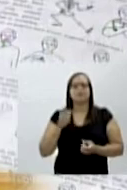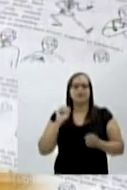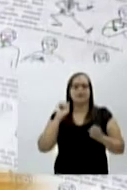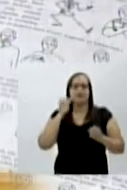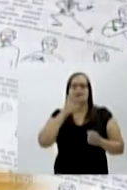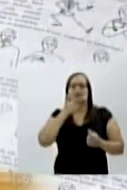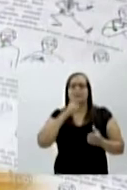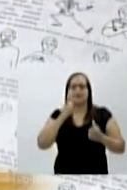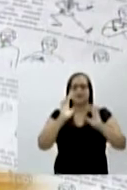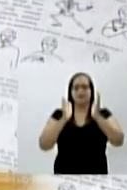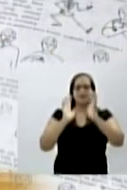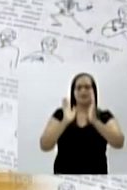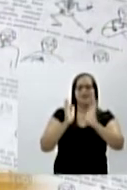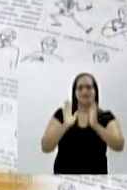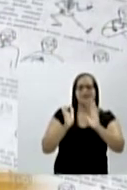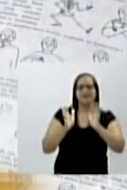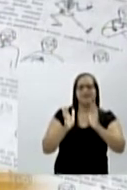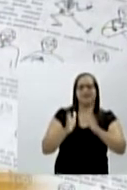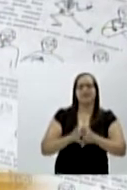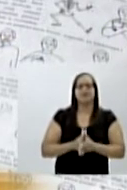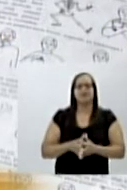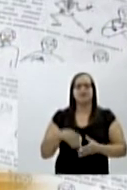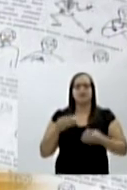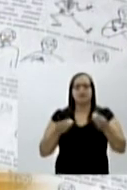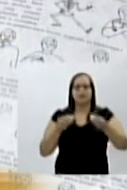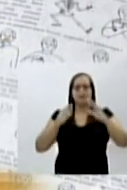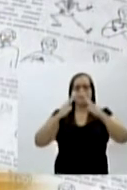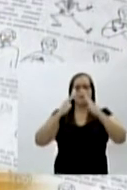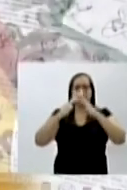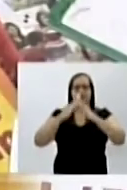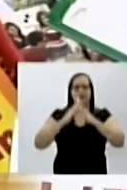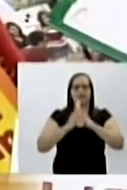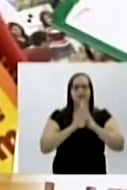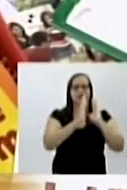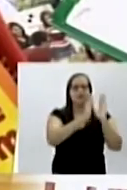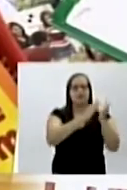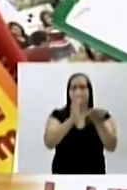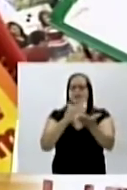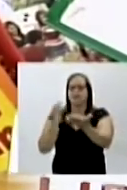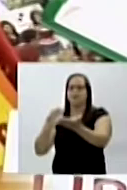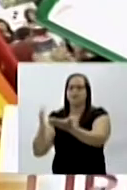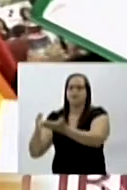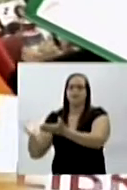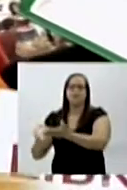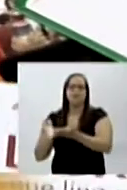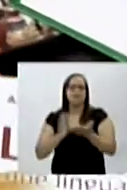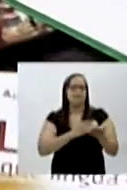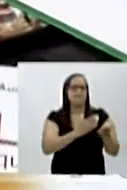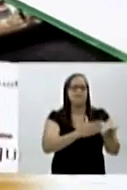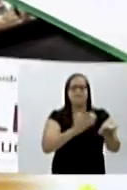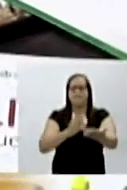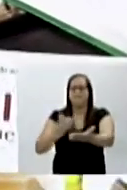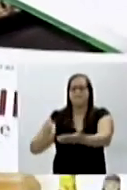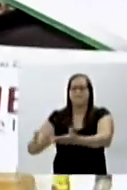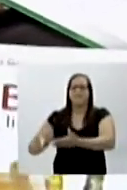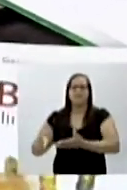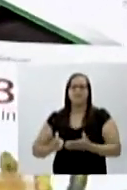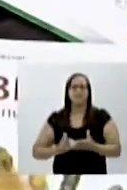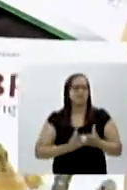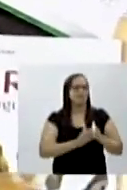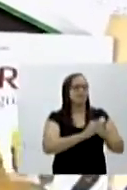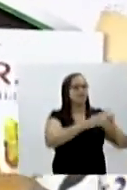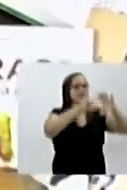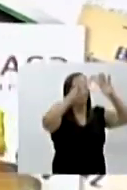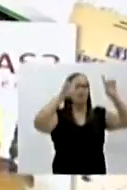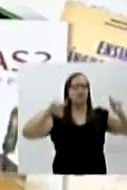dela, o estudo para evoluir os conhecimentos sobre Libras é constante. Os livros que tratam do tema